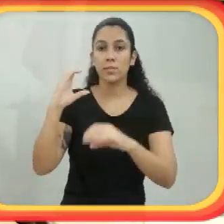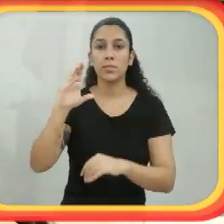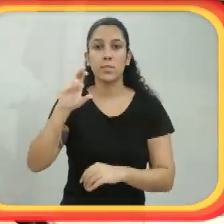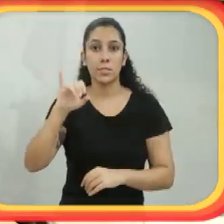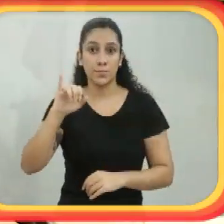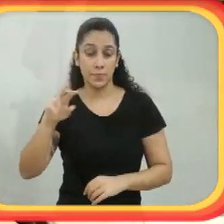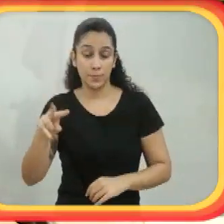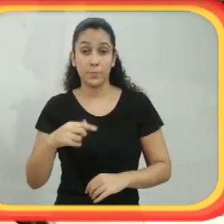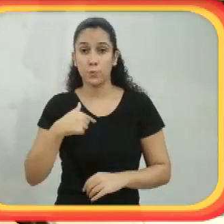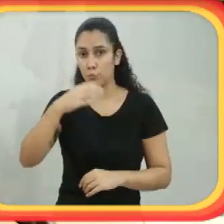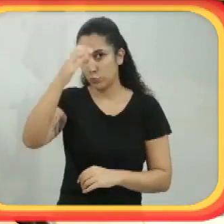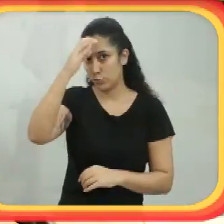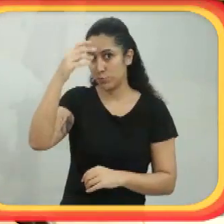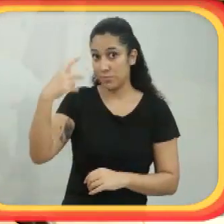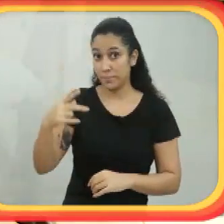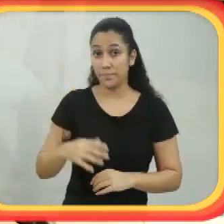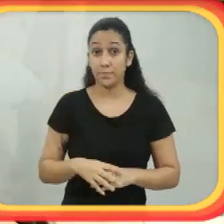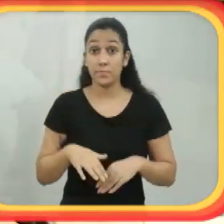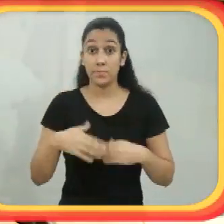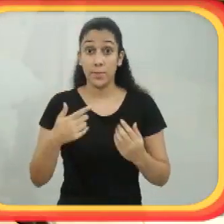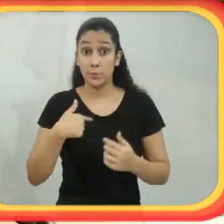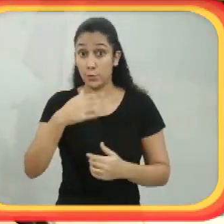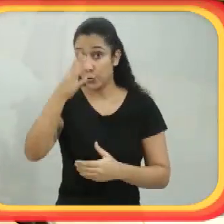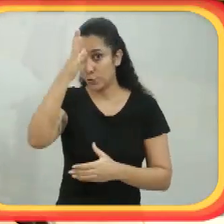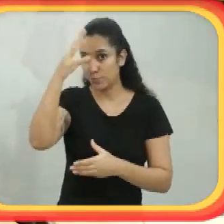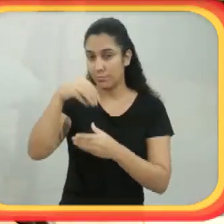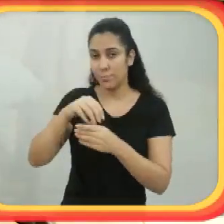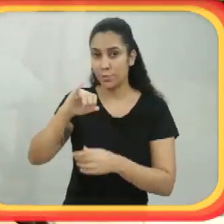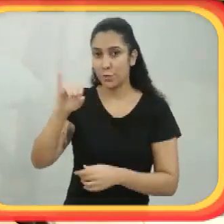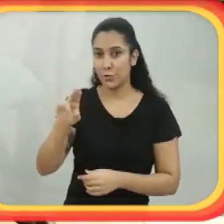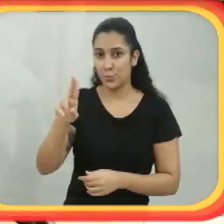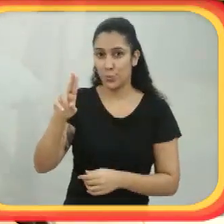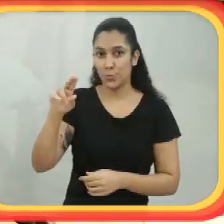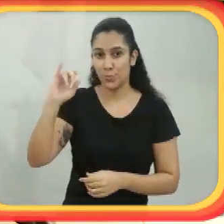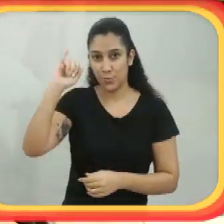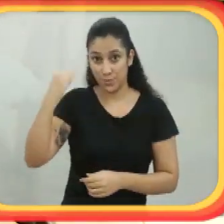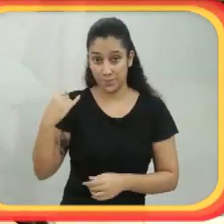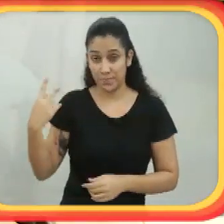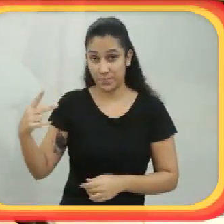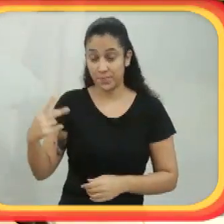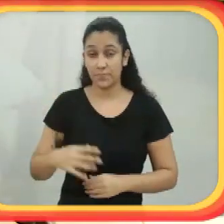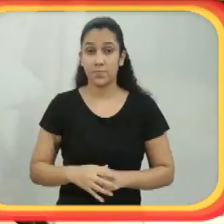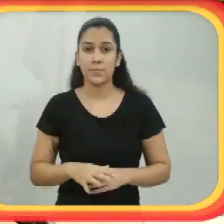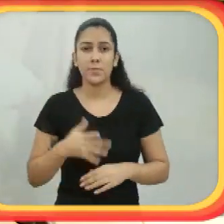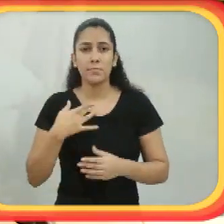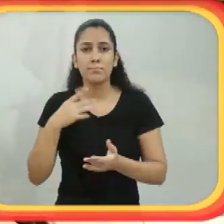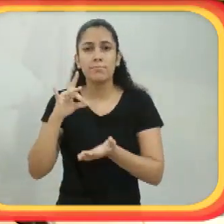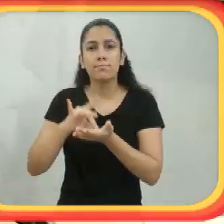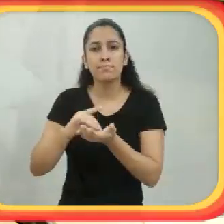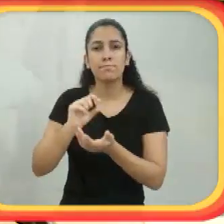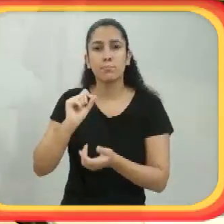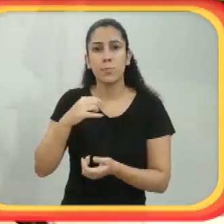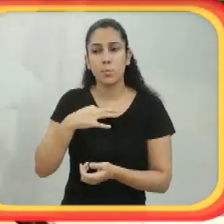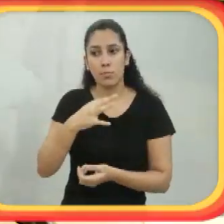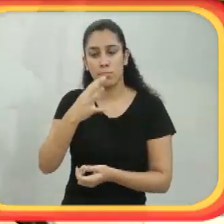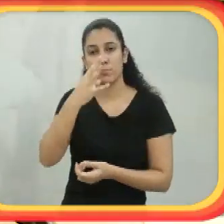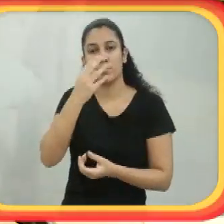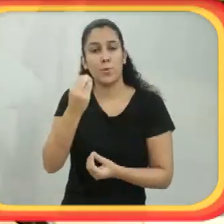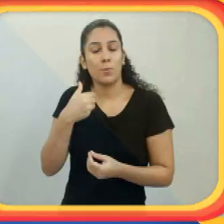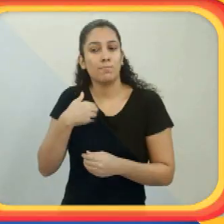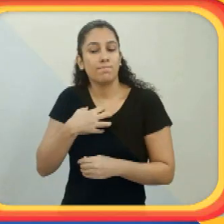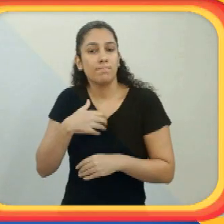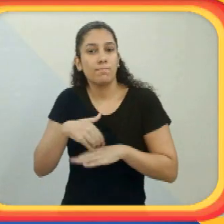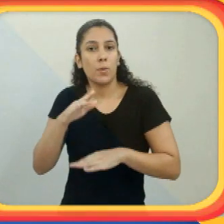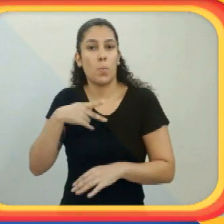de Engenharia Civil. E sou tio, entre aspas, da Juliana. Na realidade, eu me considero mais um pai